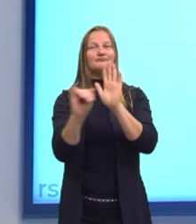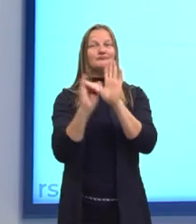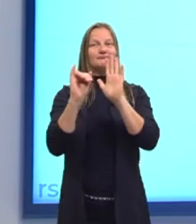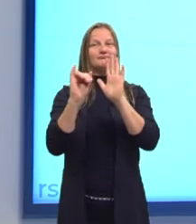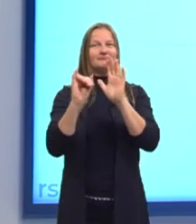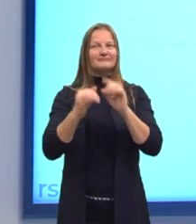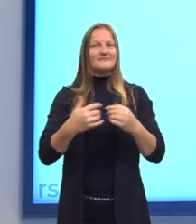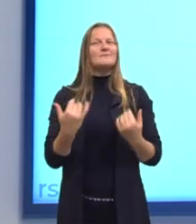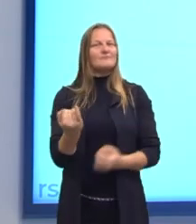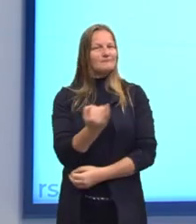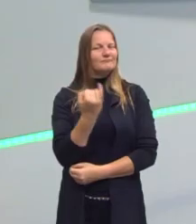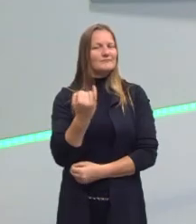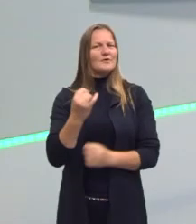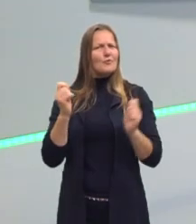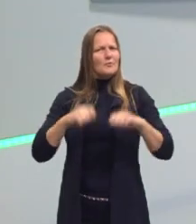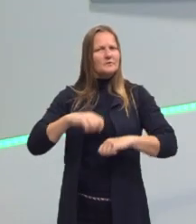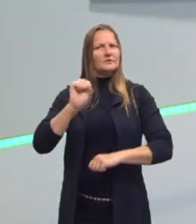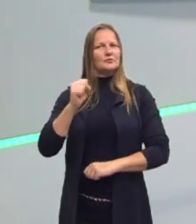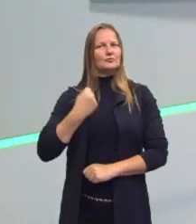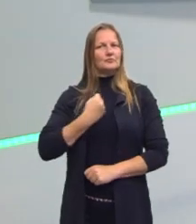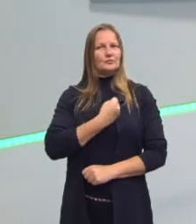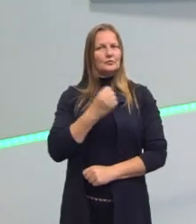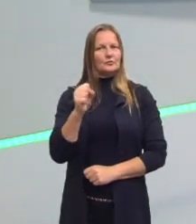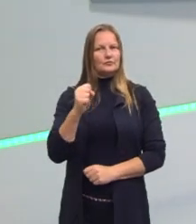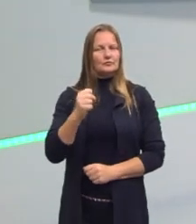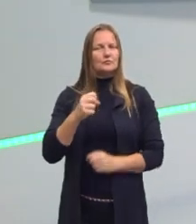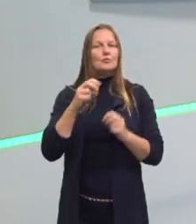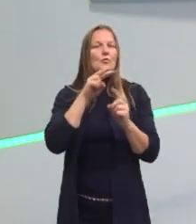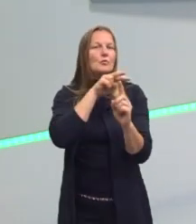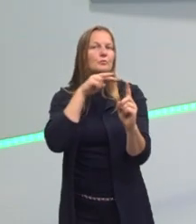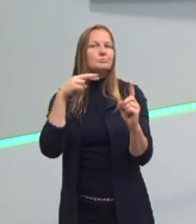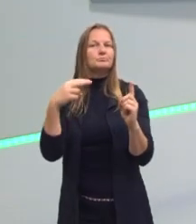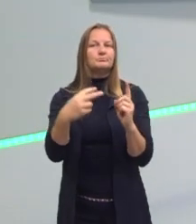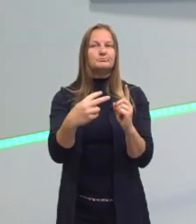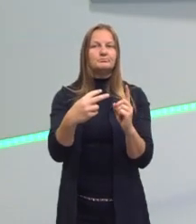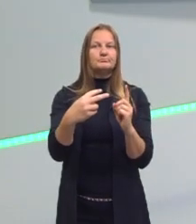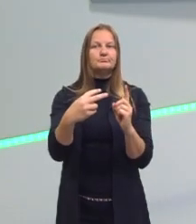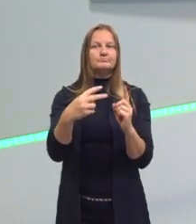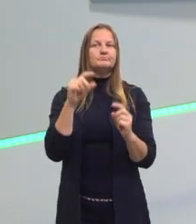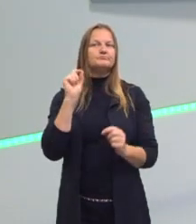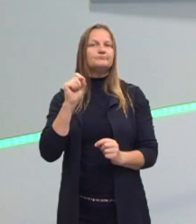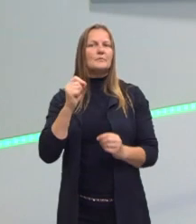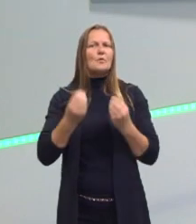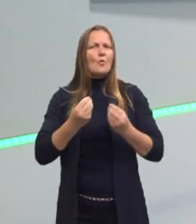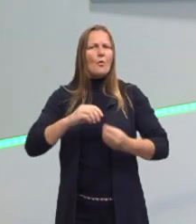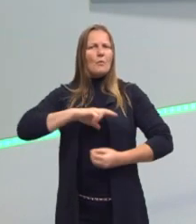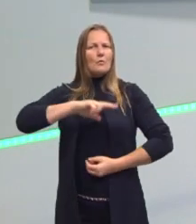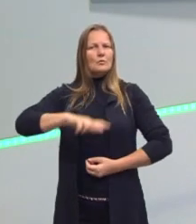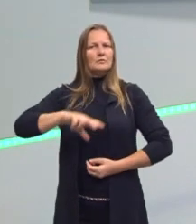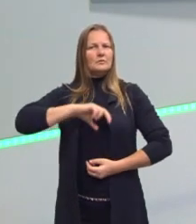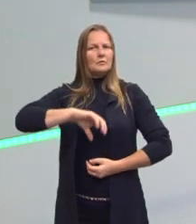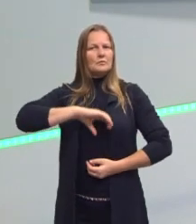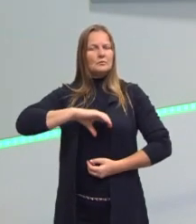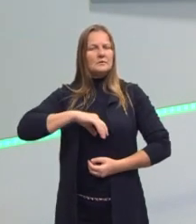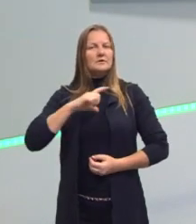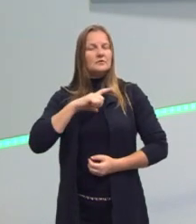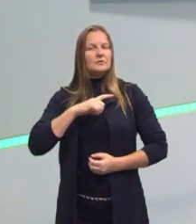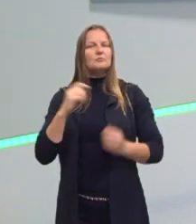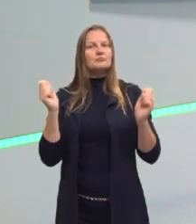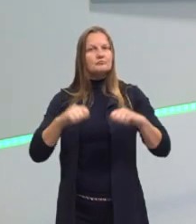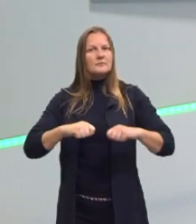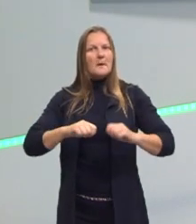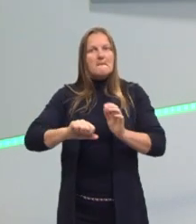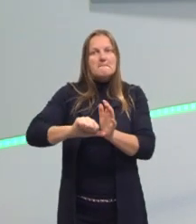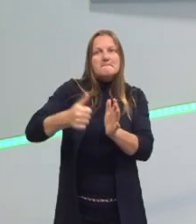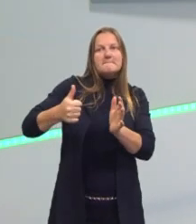Então, aqui nessa competência 8, a gente vai olhar o quê? Como é que a língua portuguesa se dá como língua